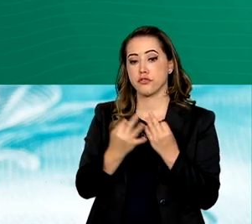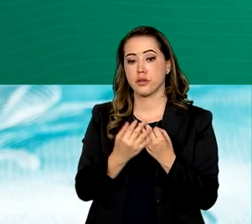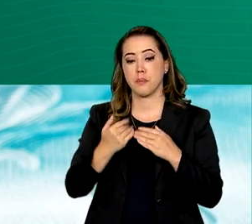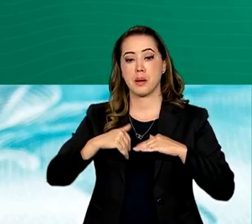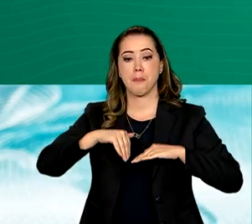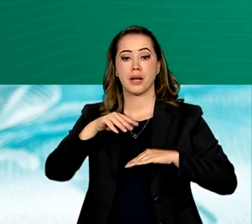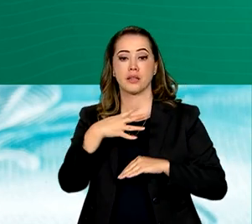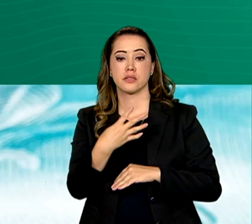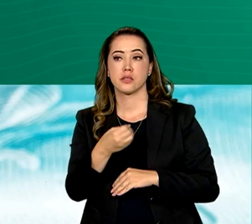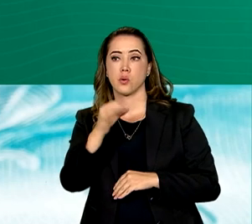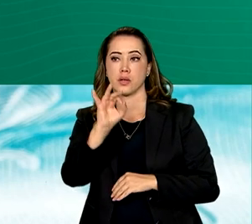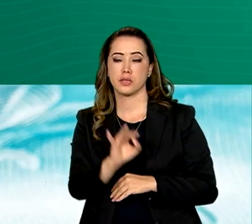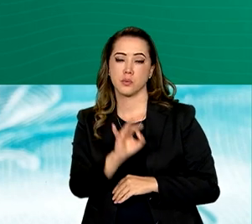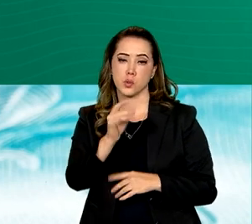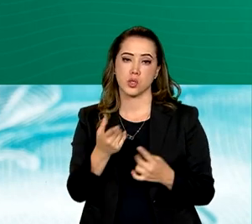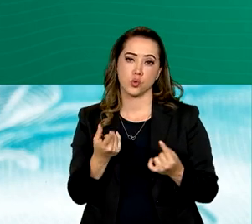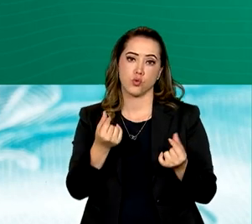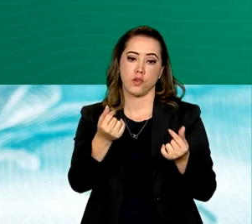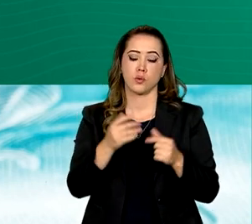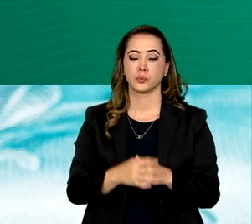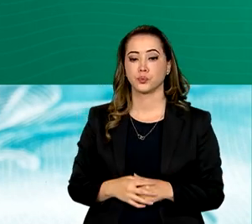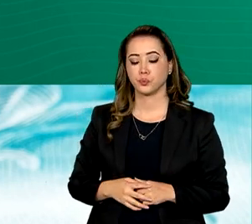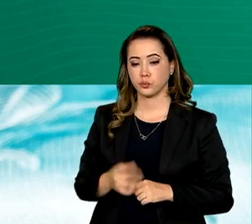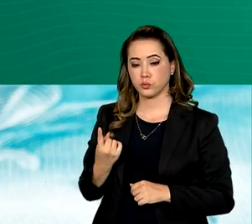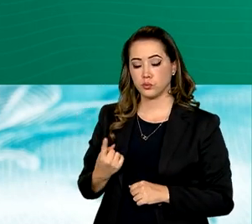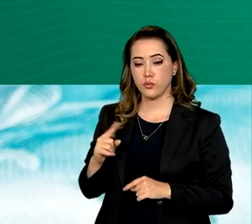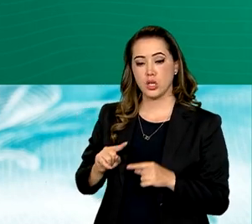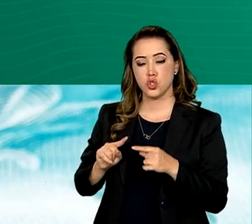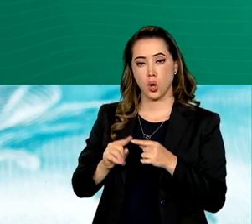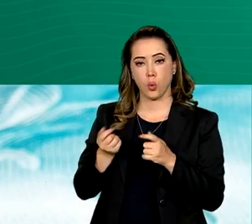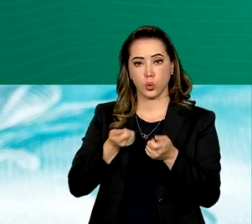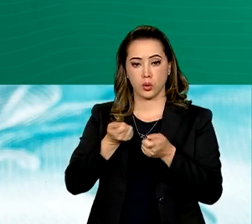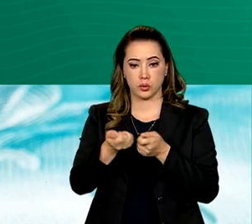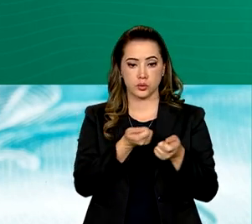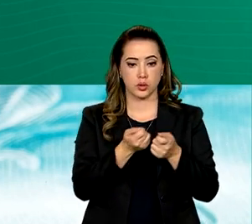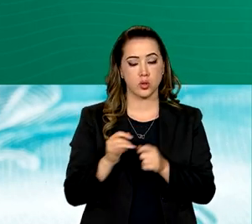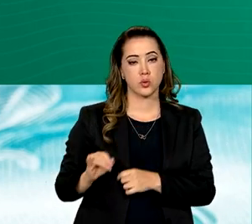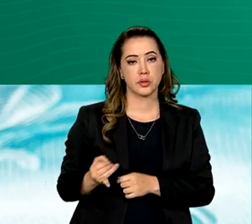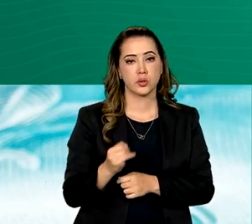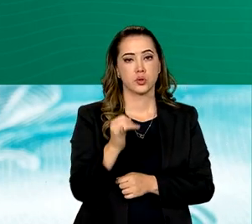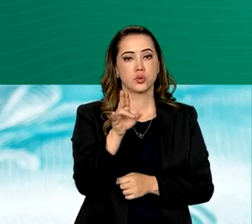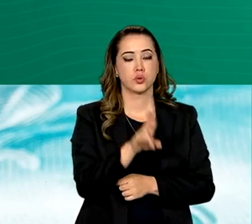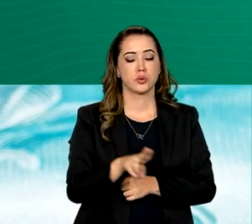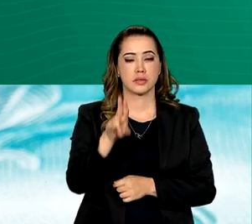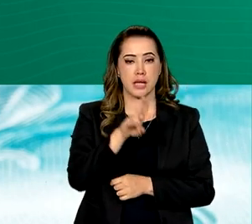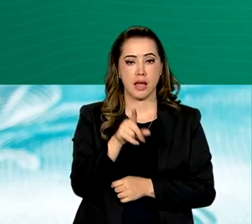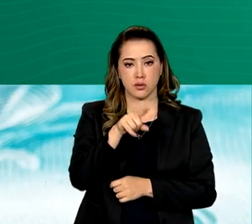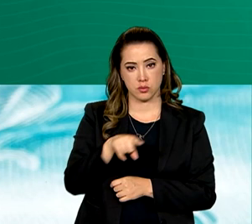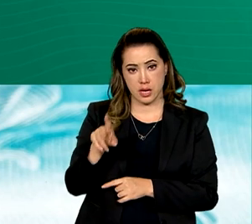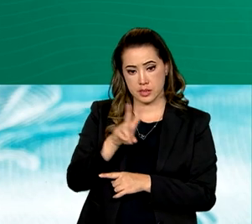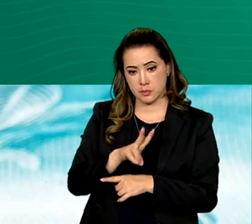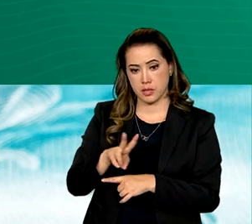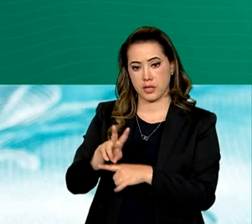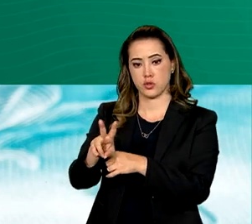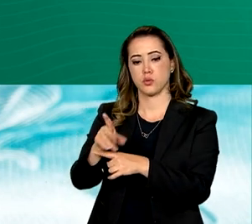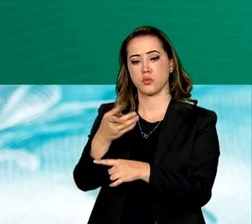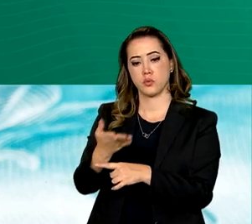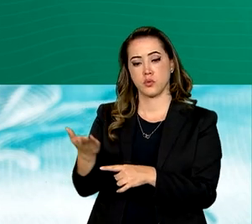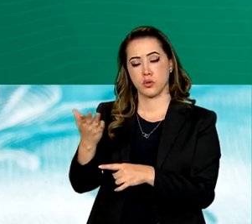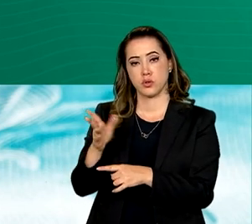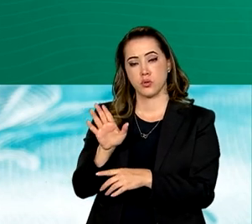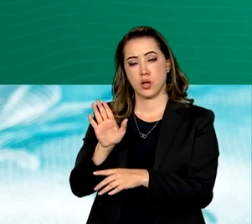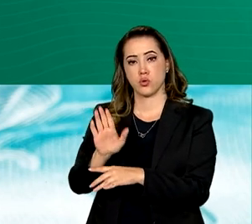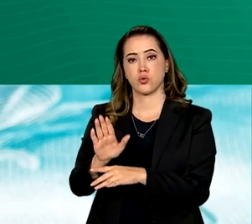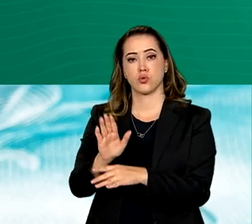40% do benefício. De acordo com a Controladoria, os juros aplicados aos empréstimos consignados do